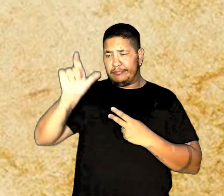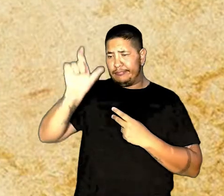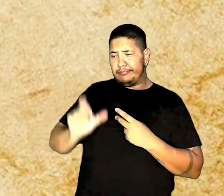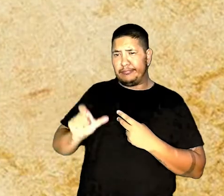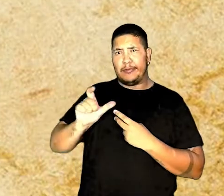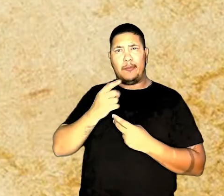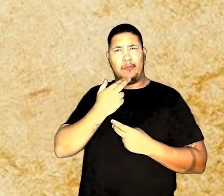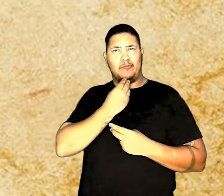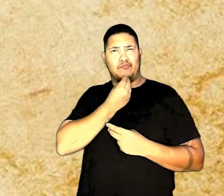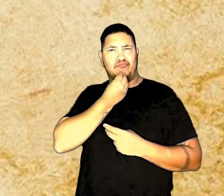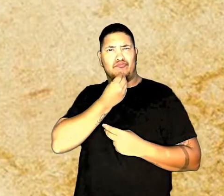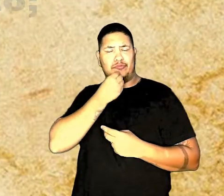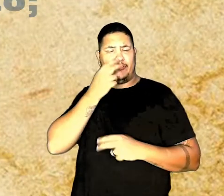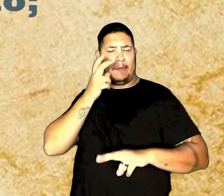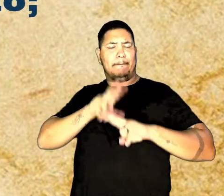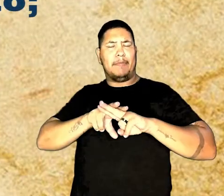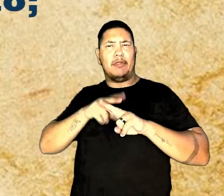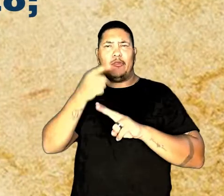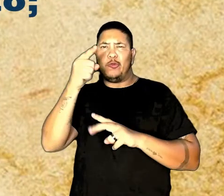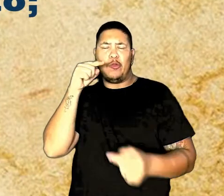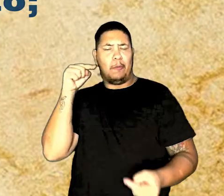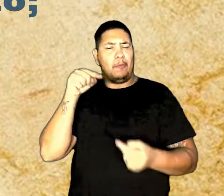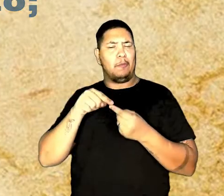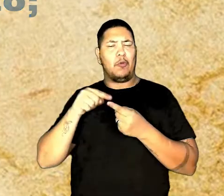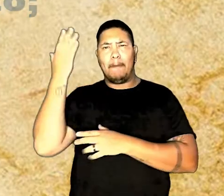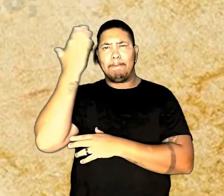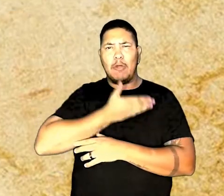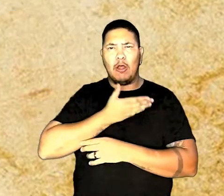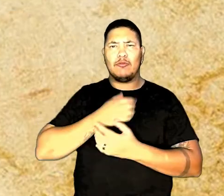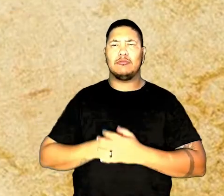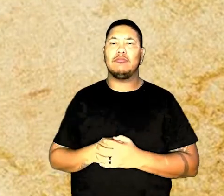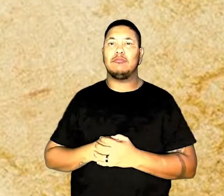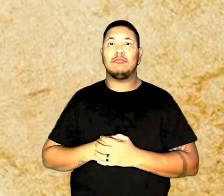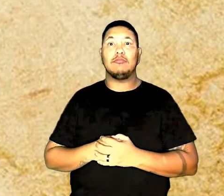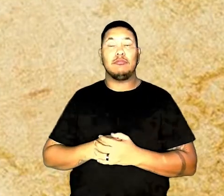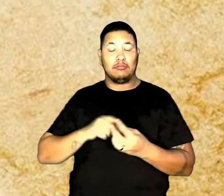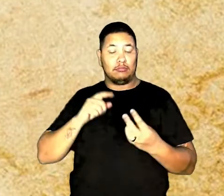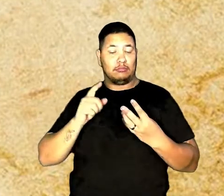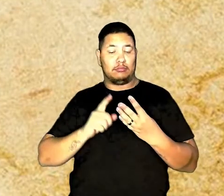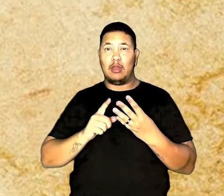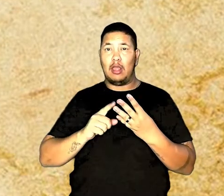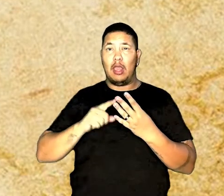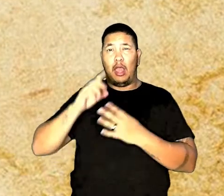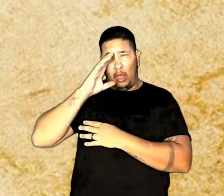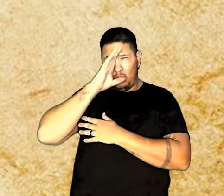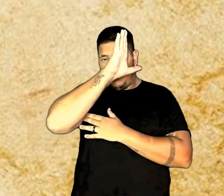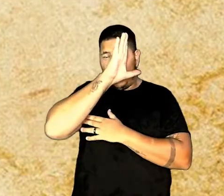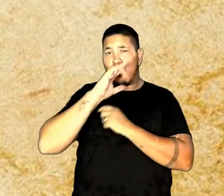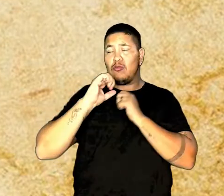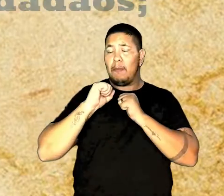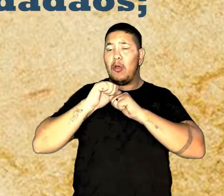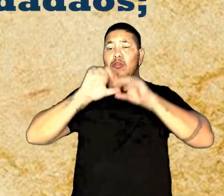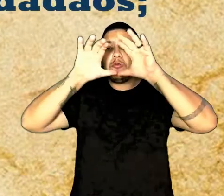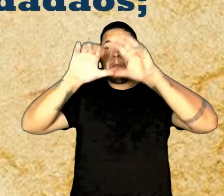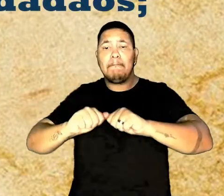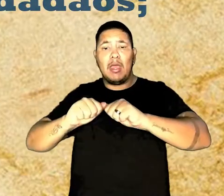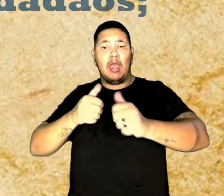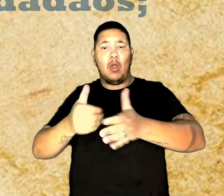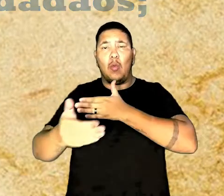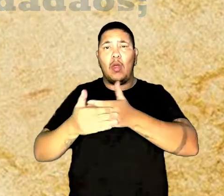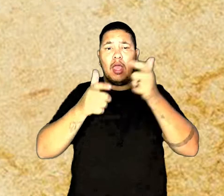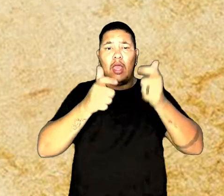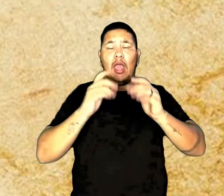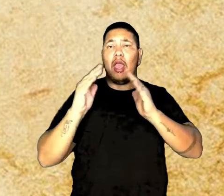súdito seria preso sem motivo comprovado. Nenhum soldado poderia ser recolhido na casa dos